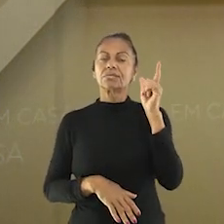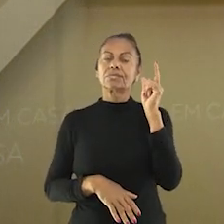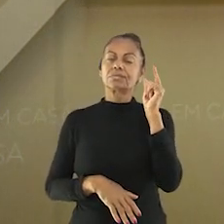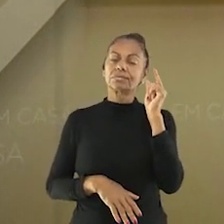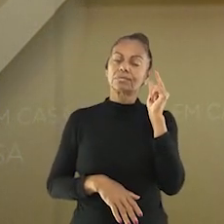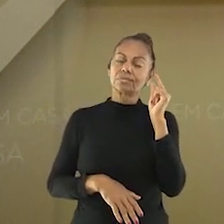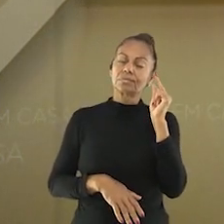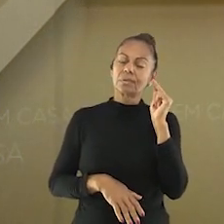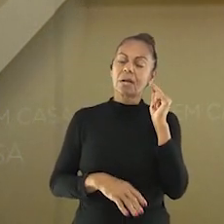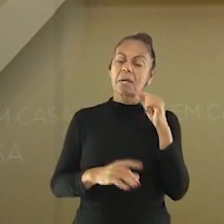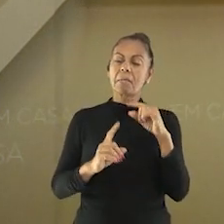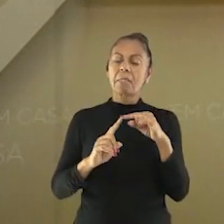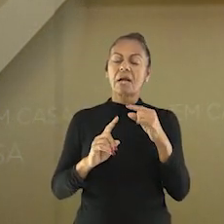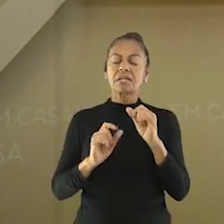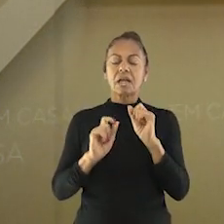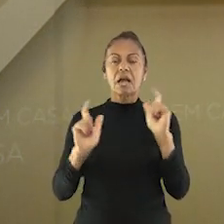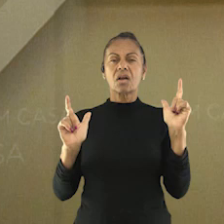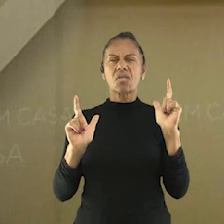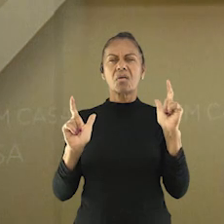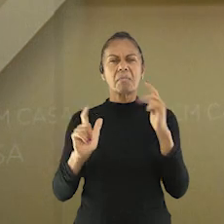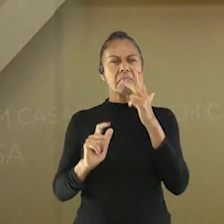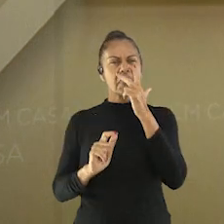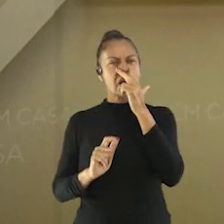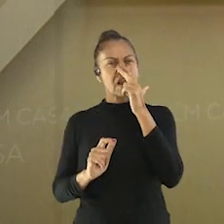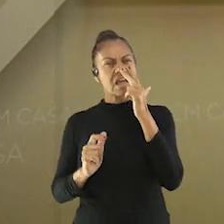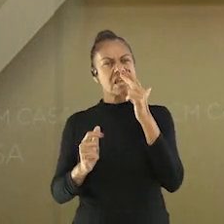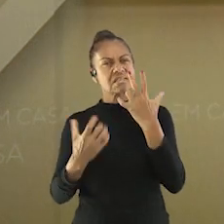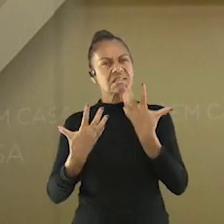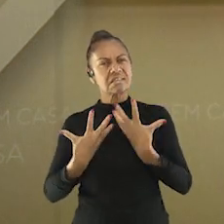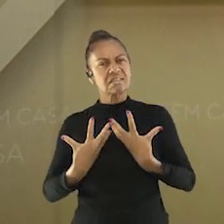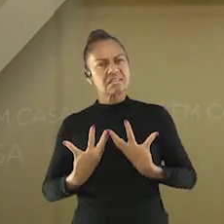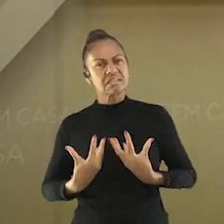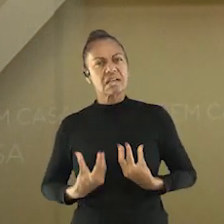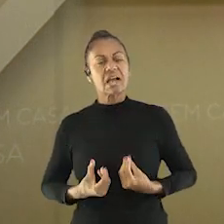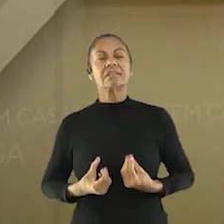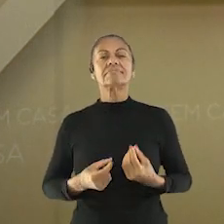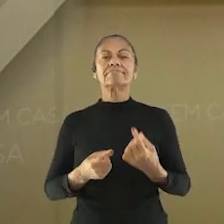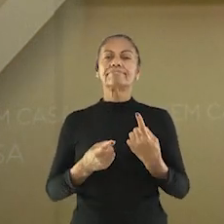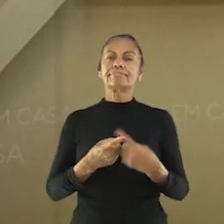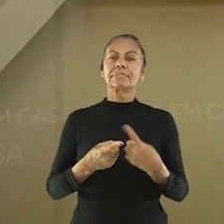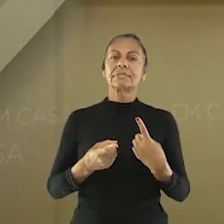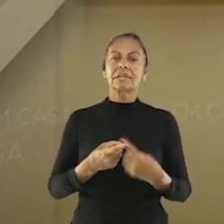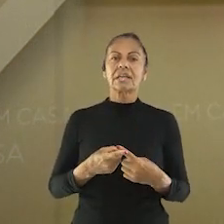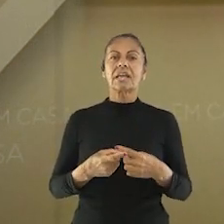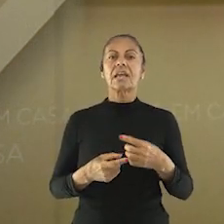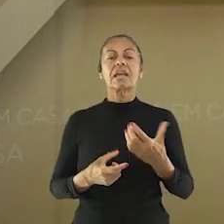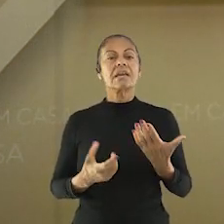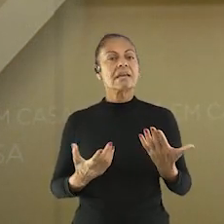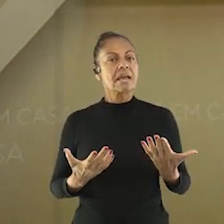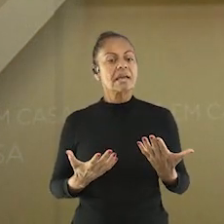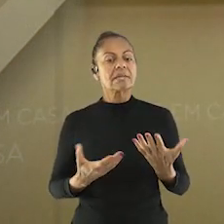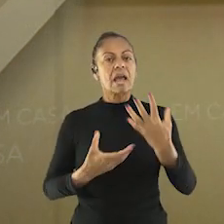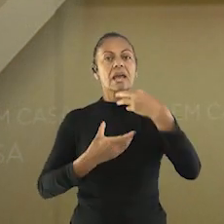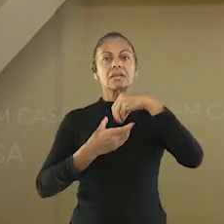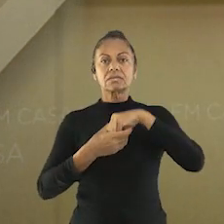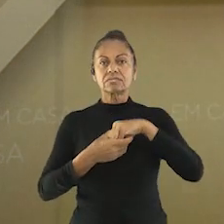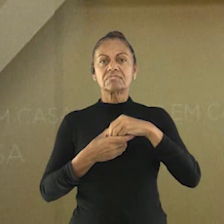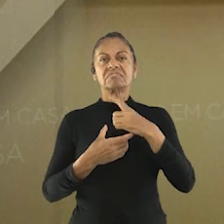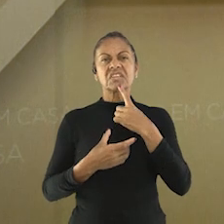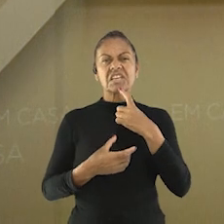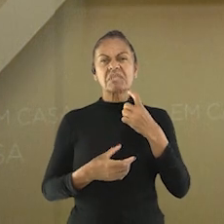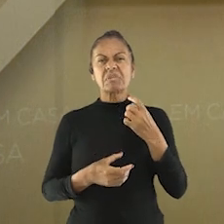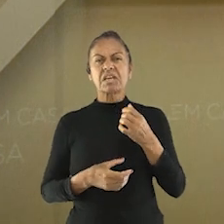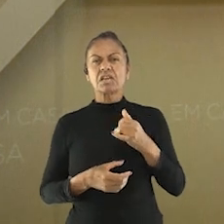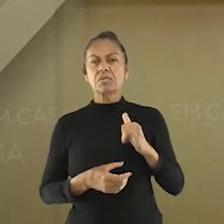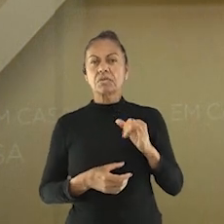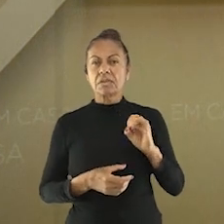mas você acorda cansado do mesmo jeito. Por que? As energias que deveriam voltar para você foram gastas na sua recuperação inflamatória. Certo?